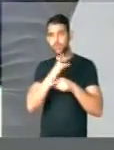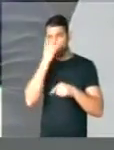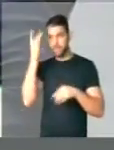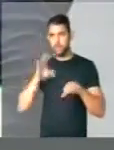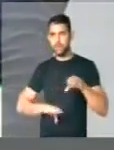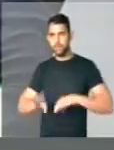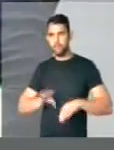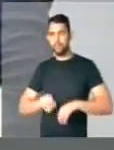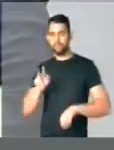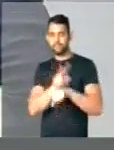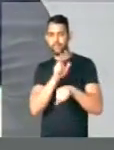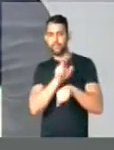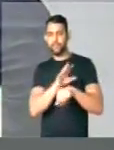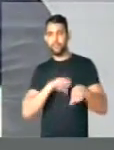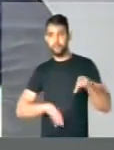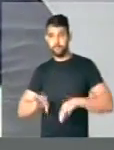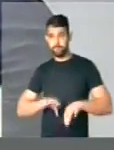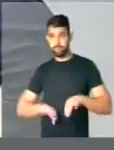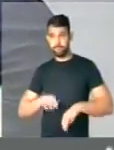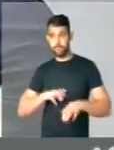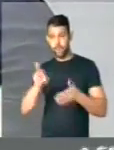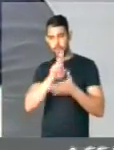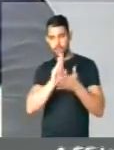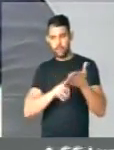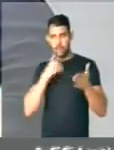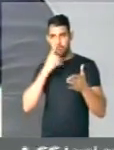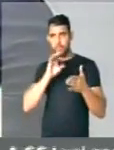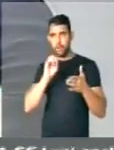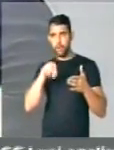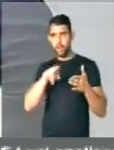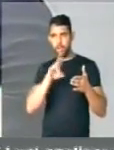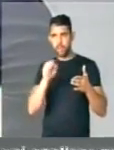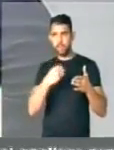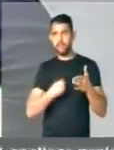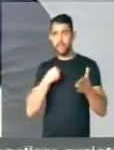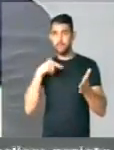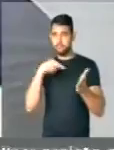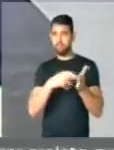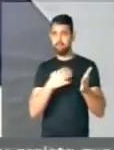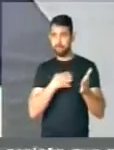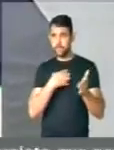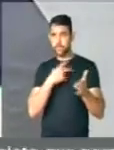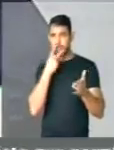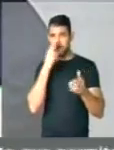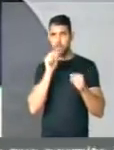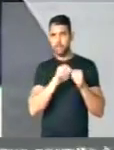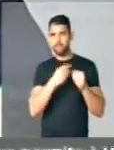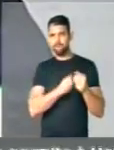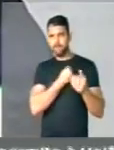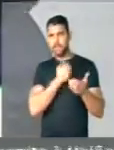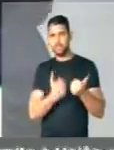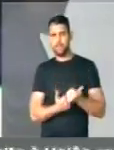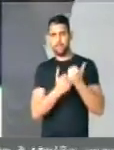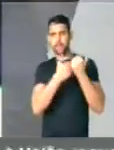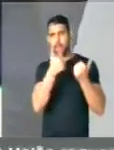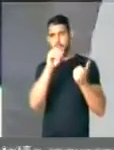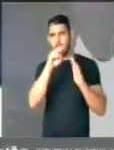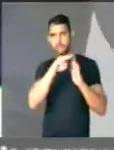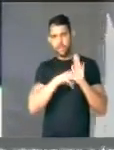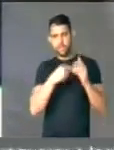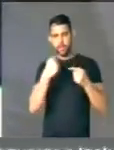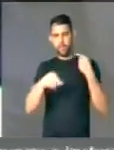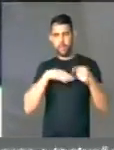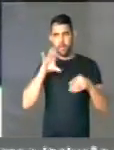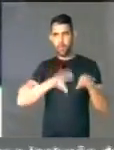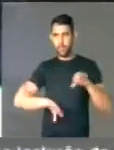corruptos, protege os corruptos. O relatório do deputado Onyx vem nesse sentido. Nós somos, desde o início, favoráveis às 10 medidas de